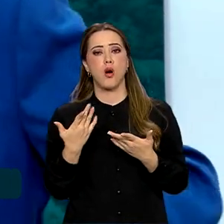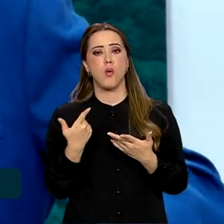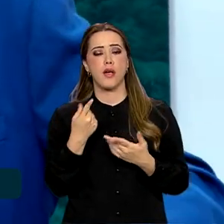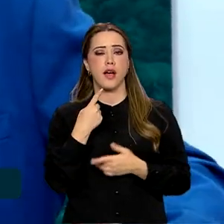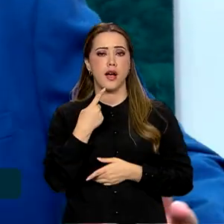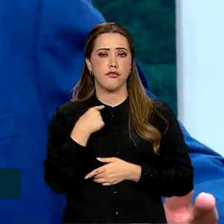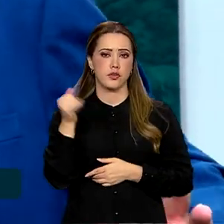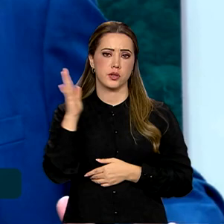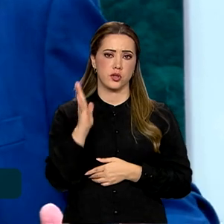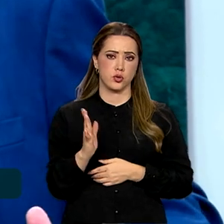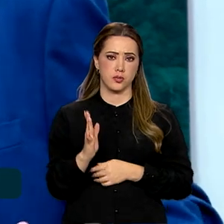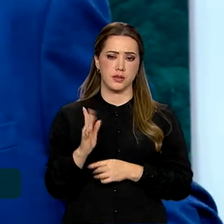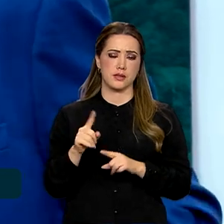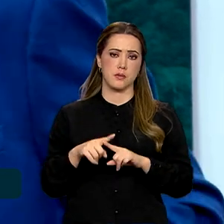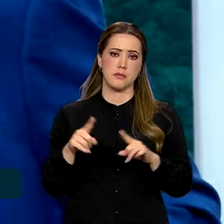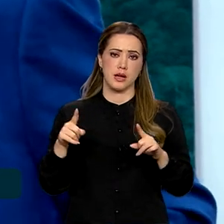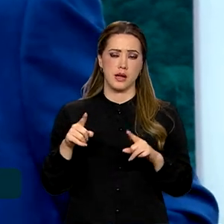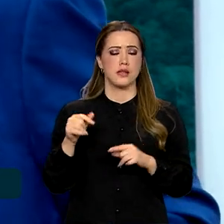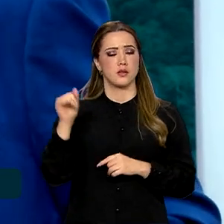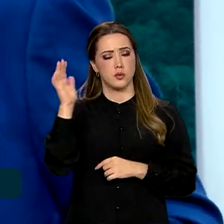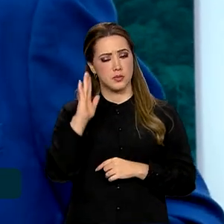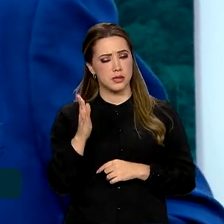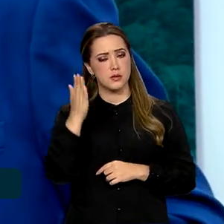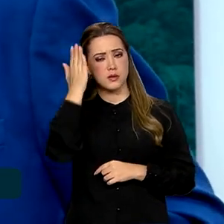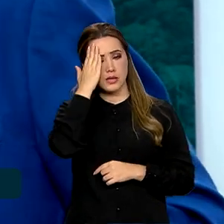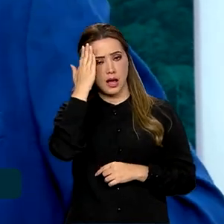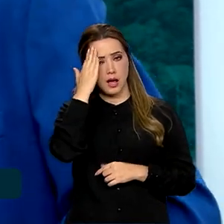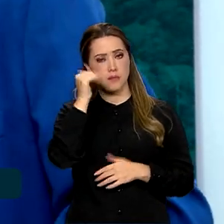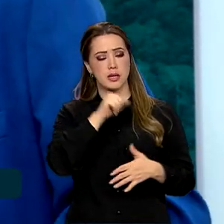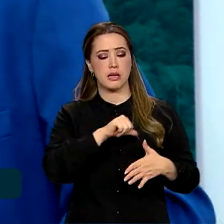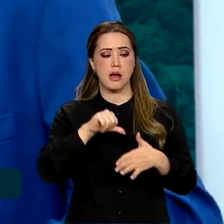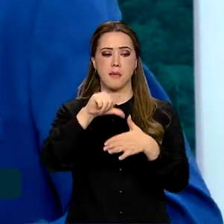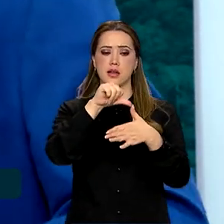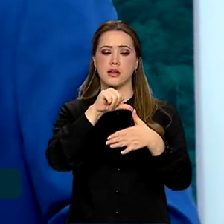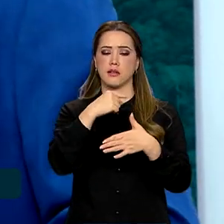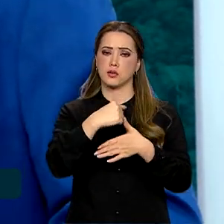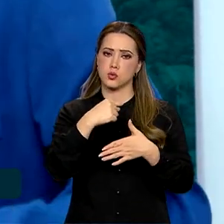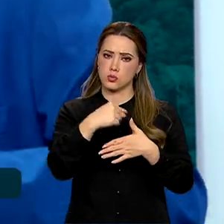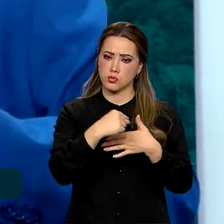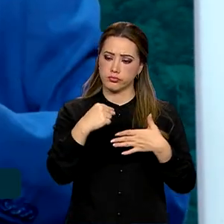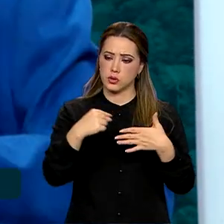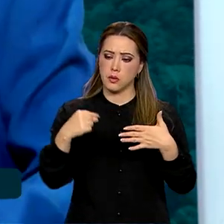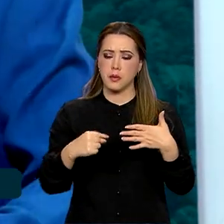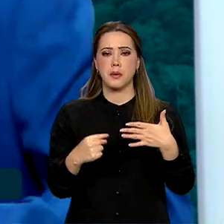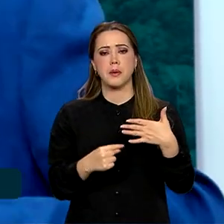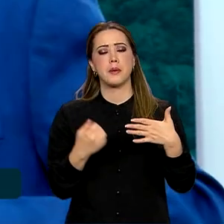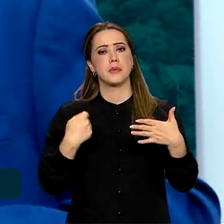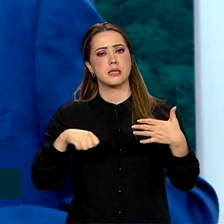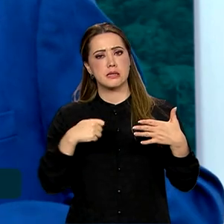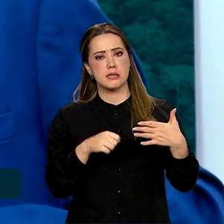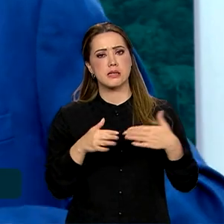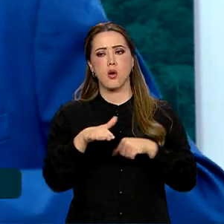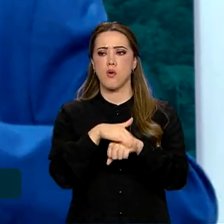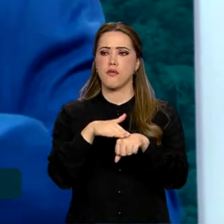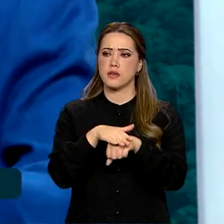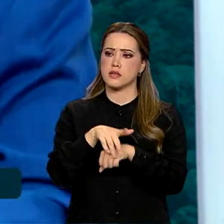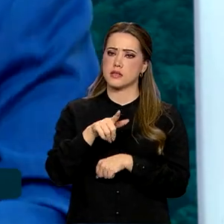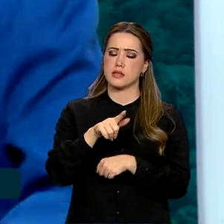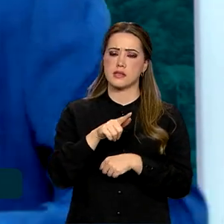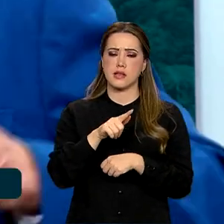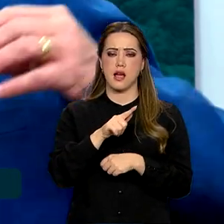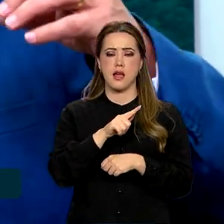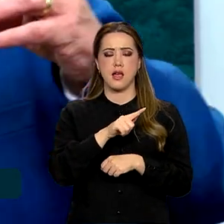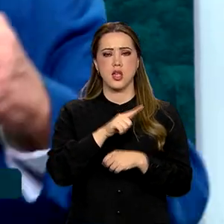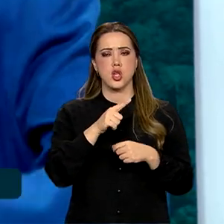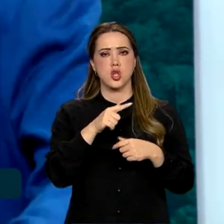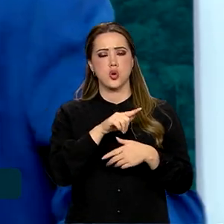sabe que aqui, na América do Sul, nós temos que conversar com as guianas, temos que conversar com a Colômbia,